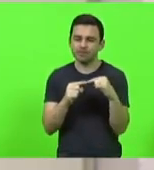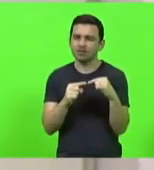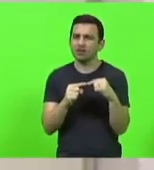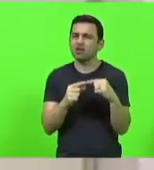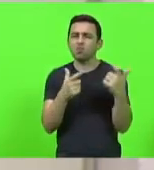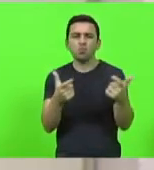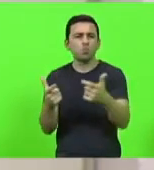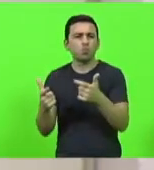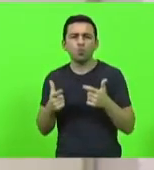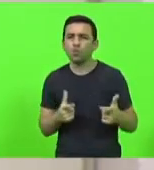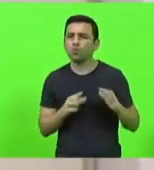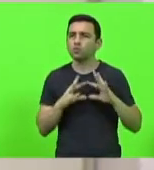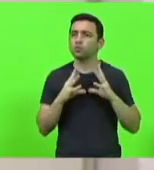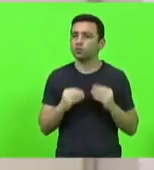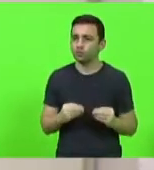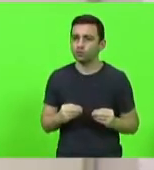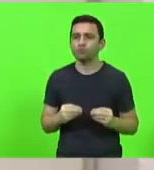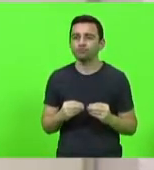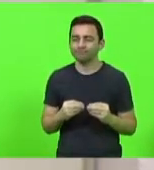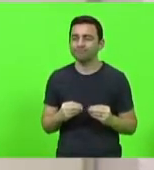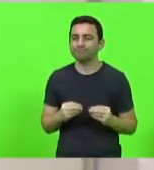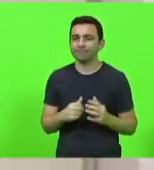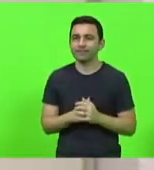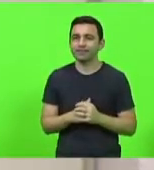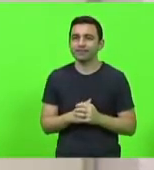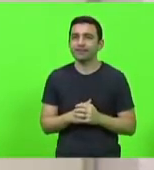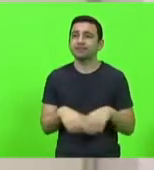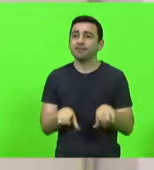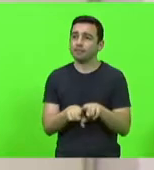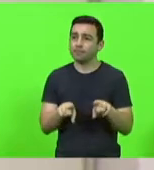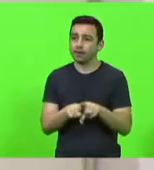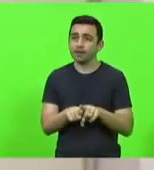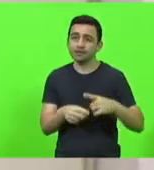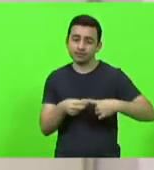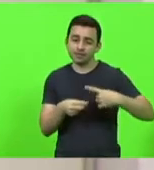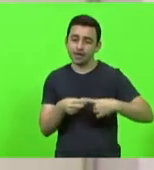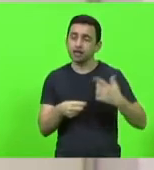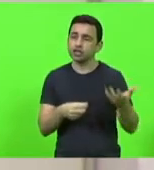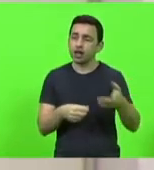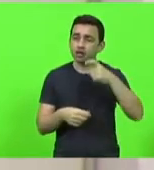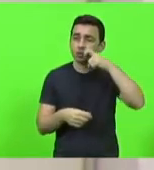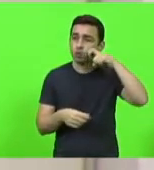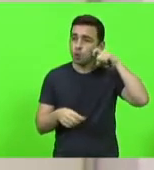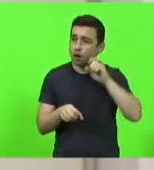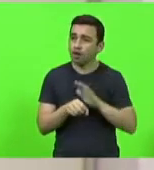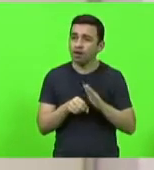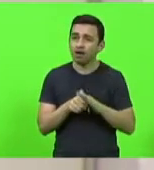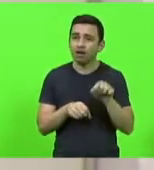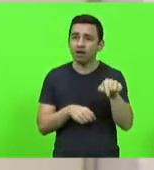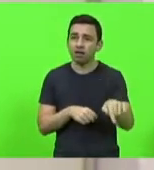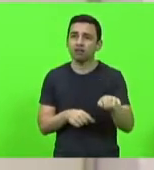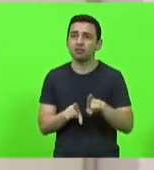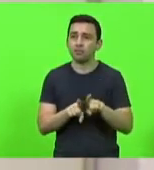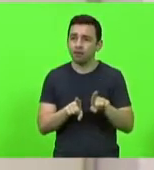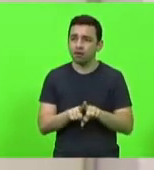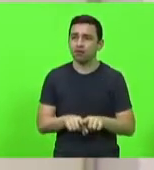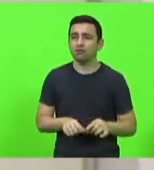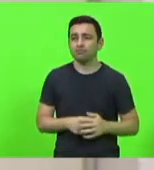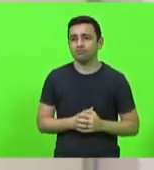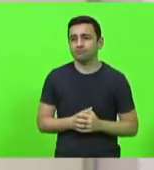municípios da região, e é assim também no município de Ituporanga. No município de Ituporanga.